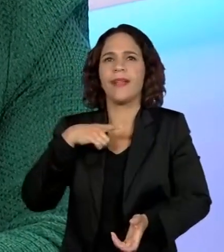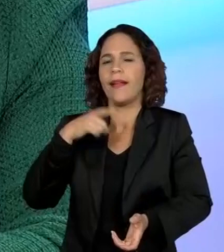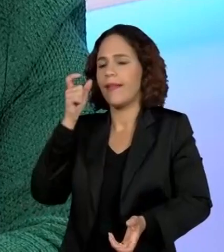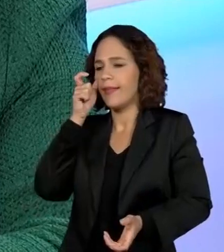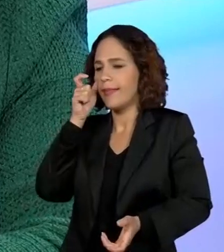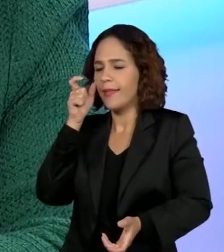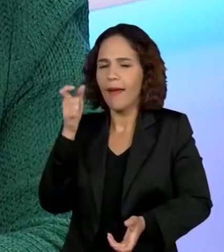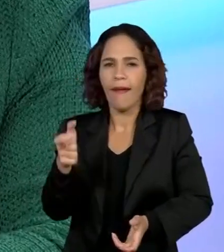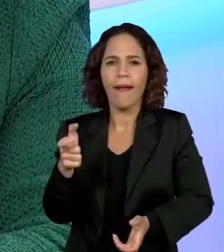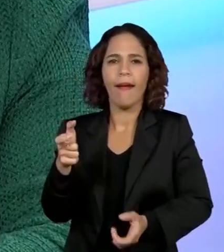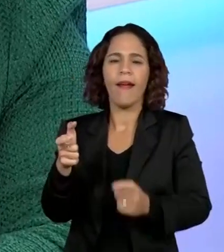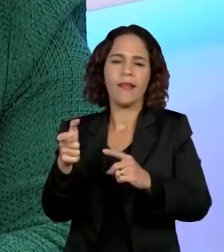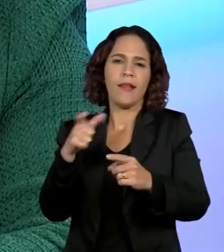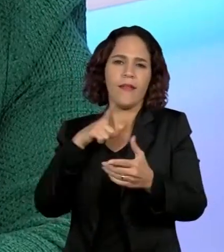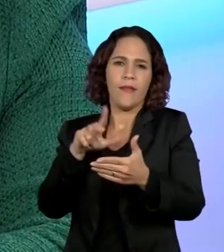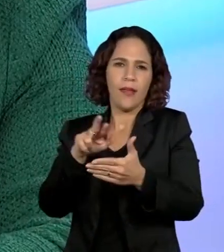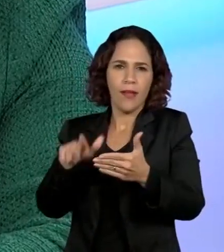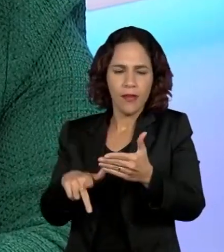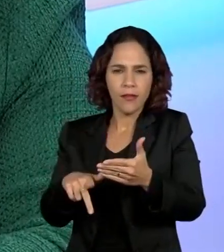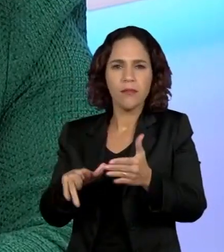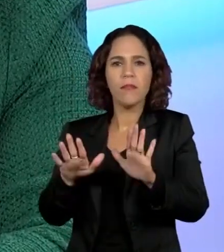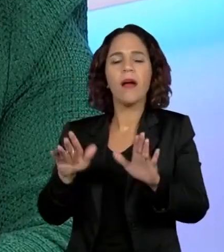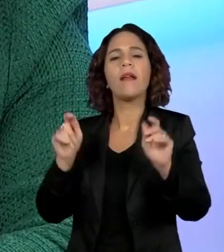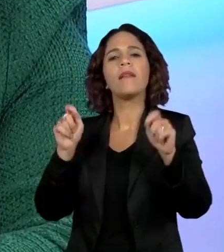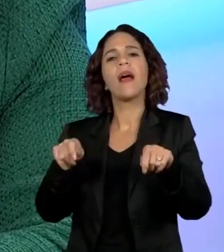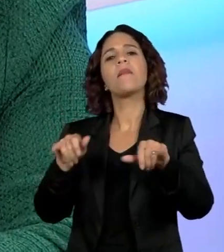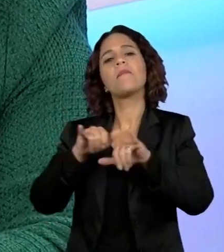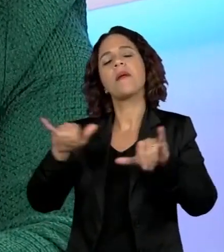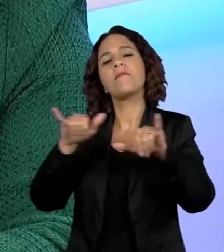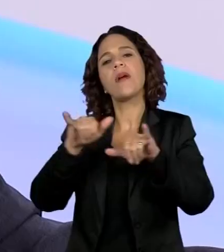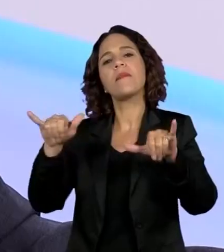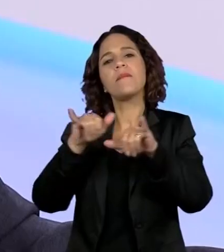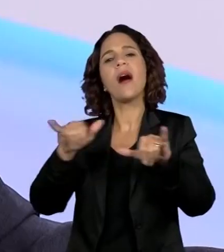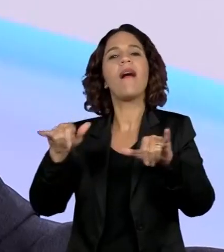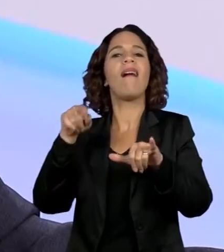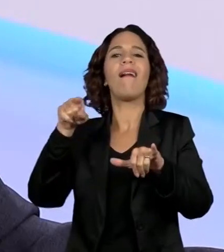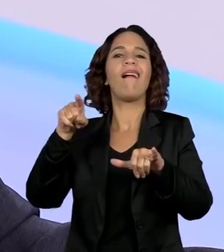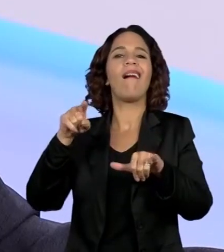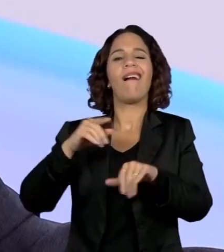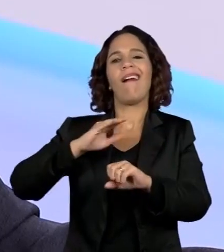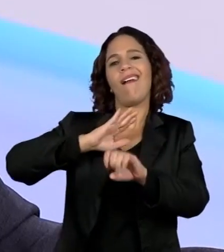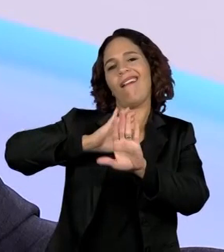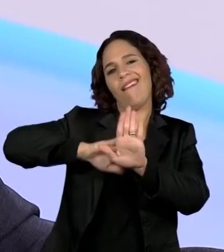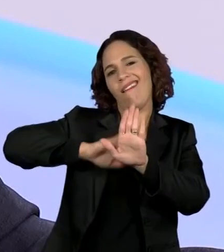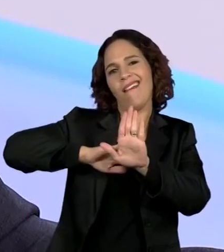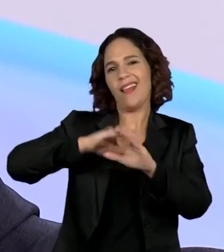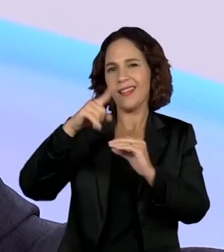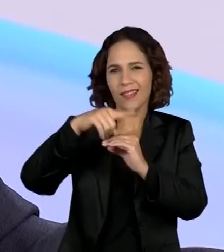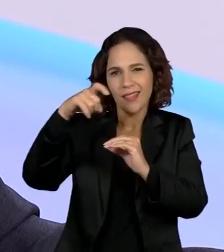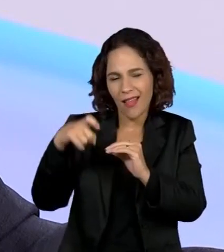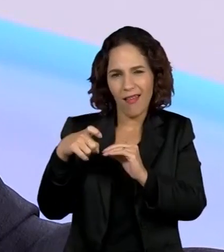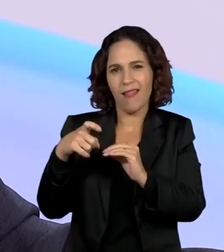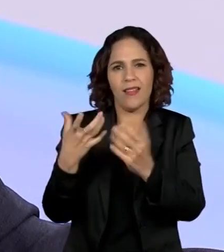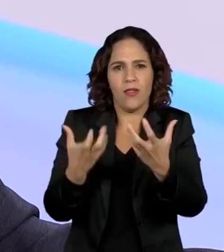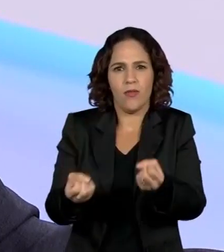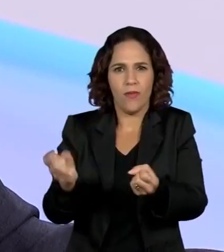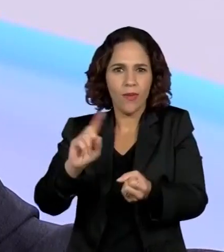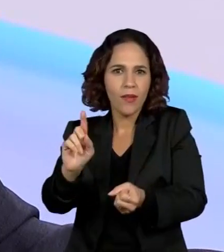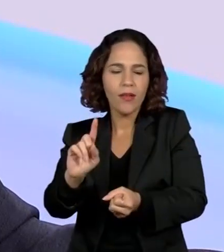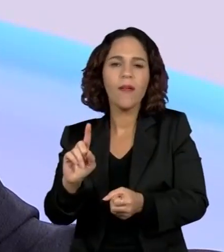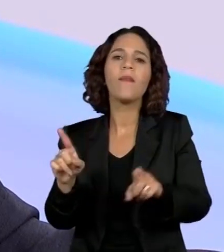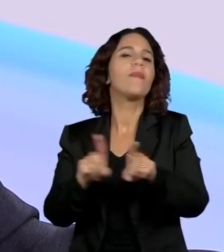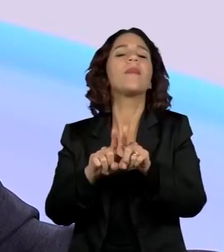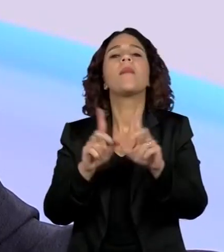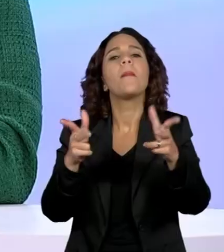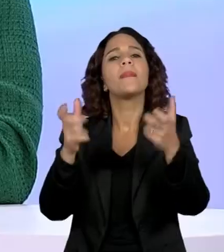desconhece, são múltiplos, podem propagar um discurso negacionista. E a gente viu durante a pandemia e também diante dessa questão das